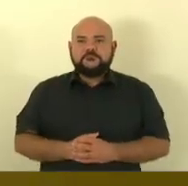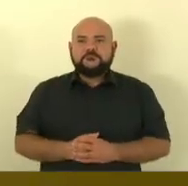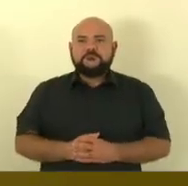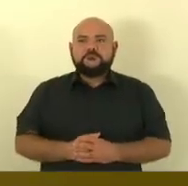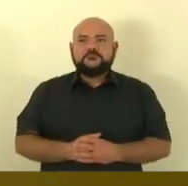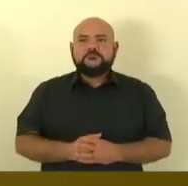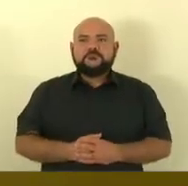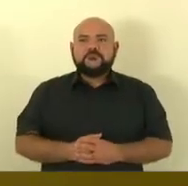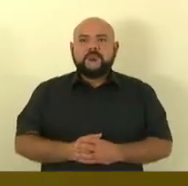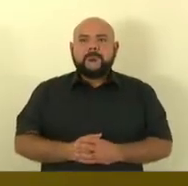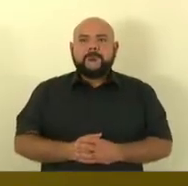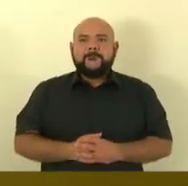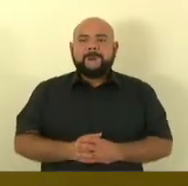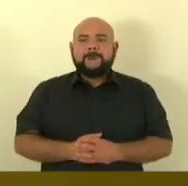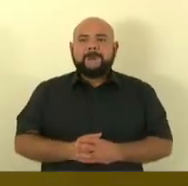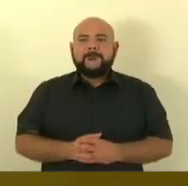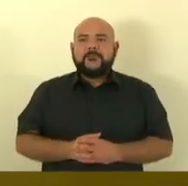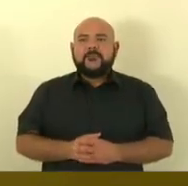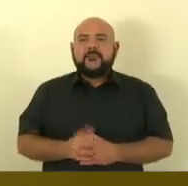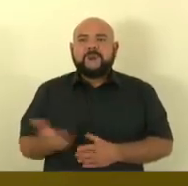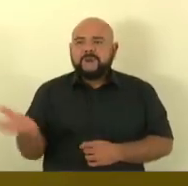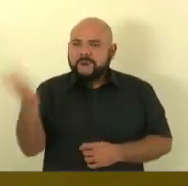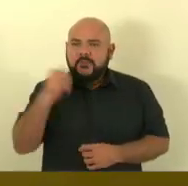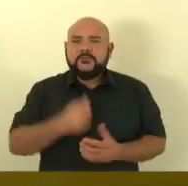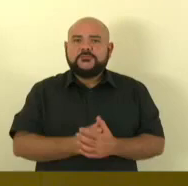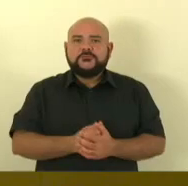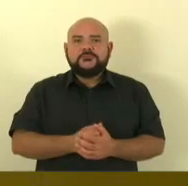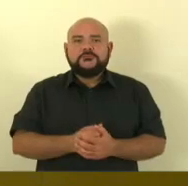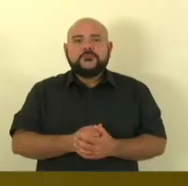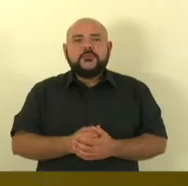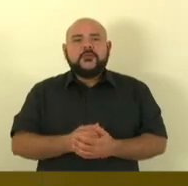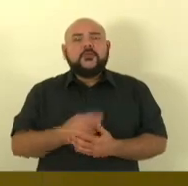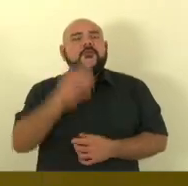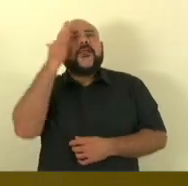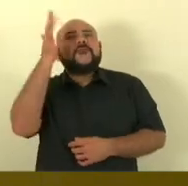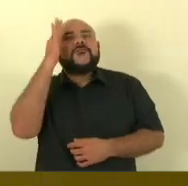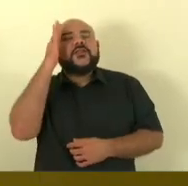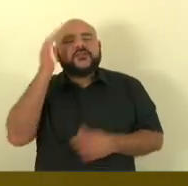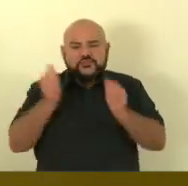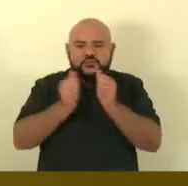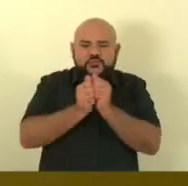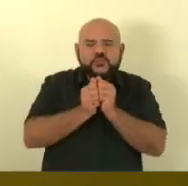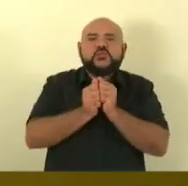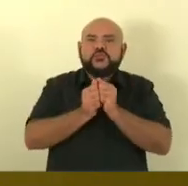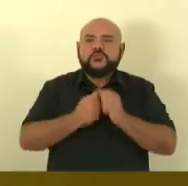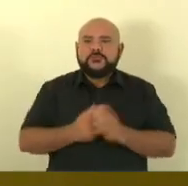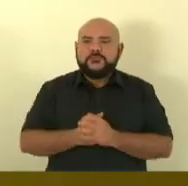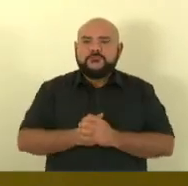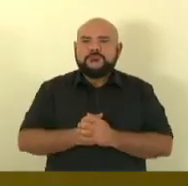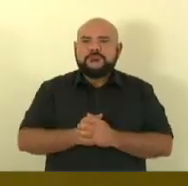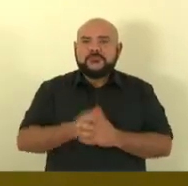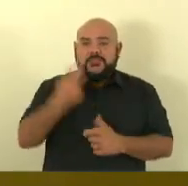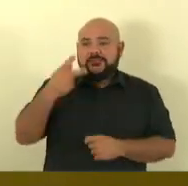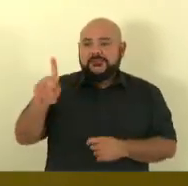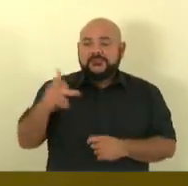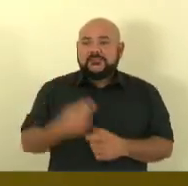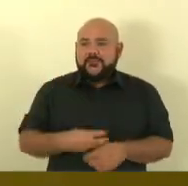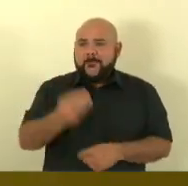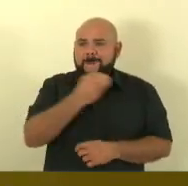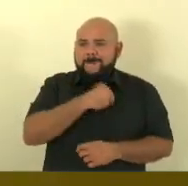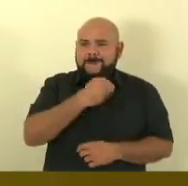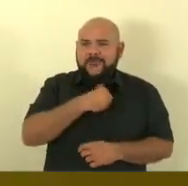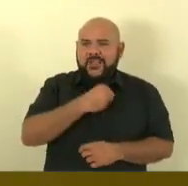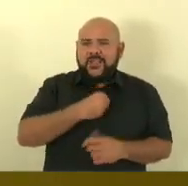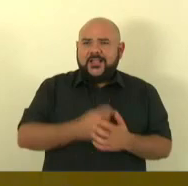Venham. Vamos refletir juntos, diz o Senhor. Embora os seus pecados sejam vermelhos como